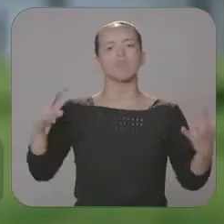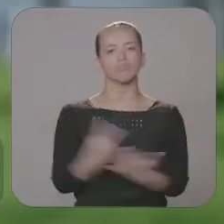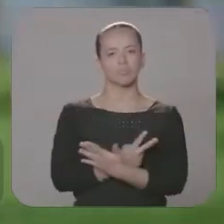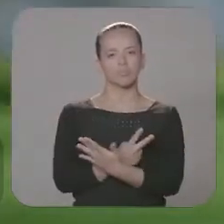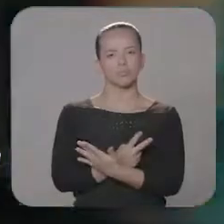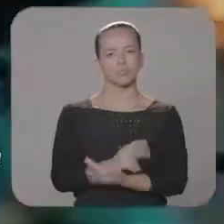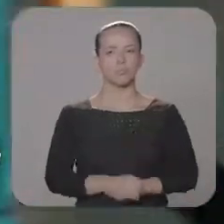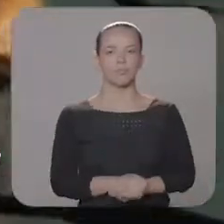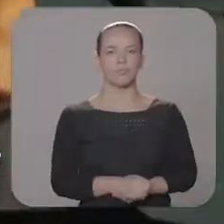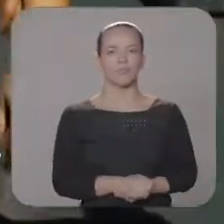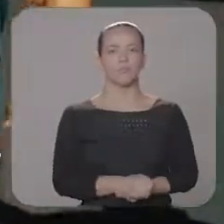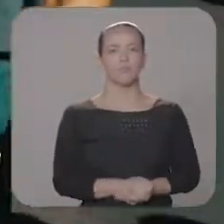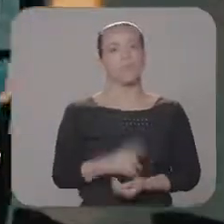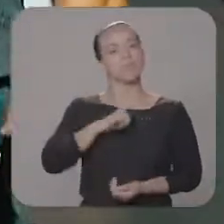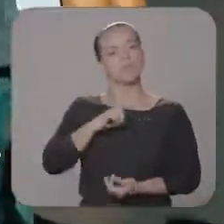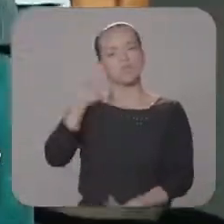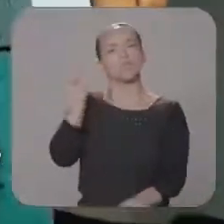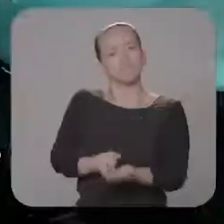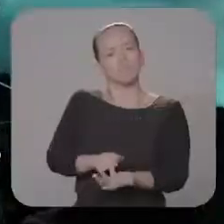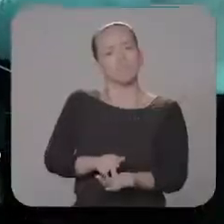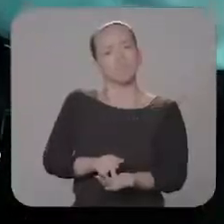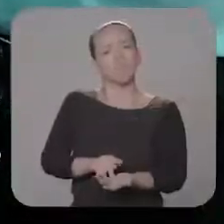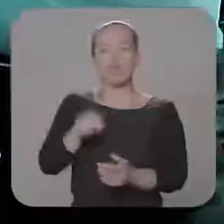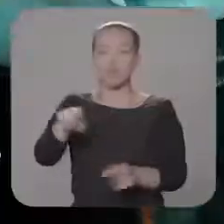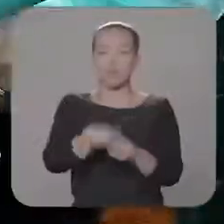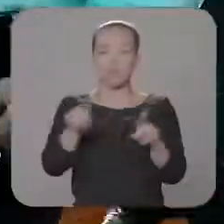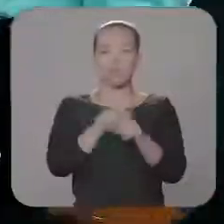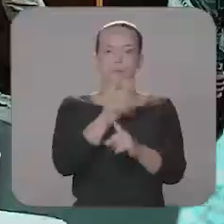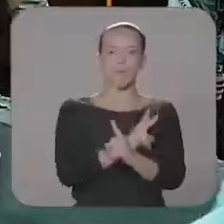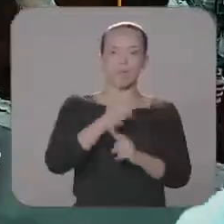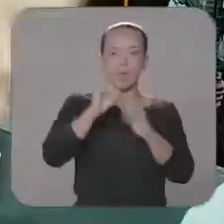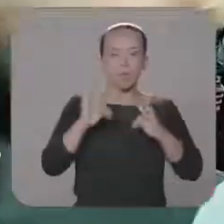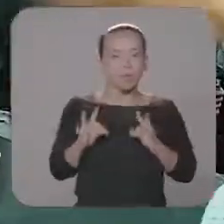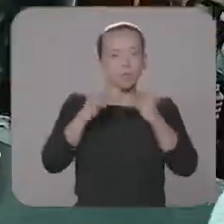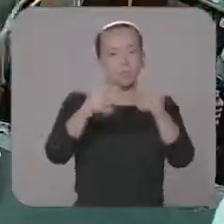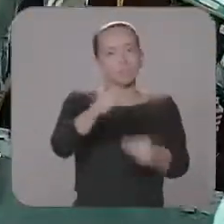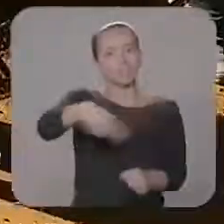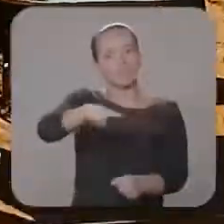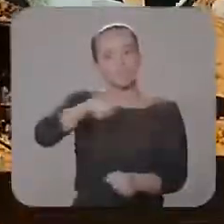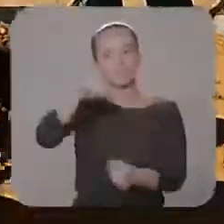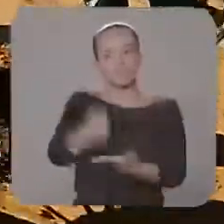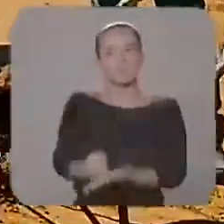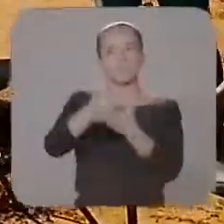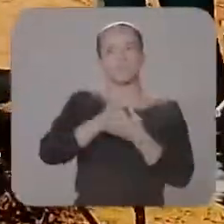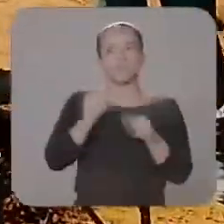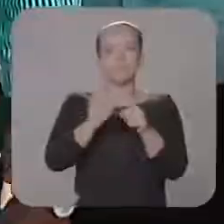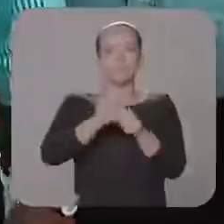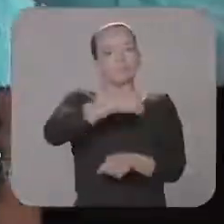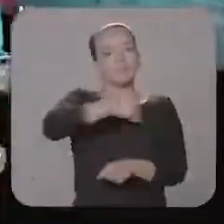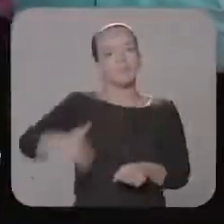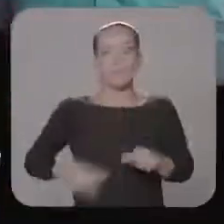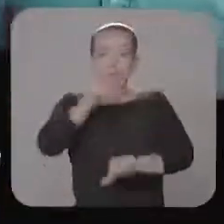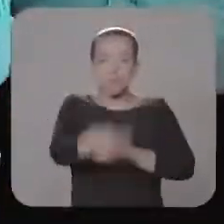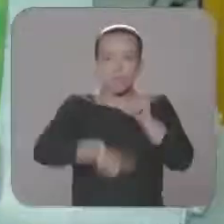injustiças. Tenho convicção que esta também foi a vitória de todos aqueles que ajudaram a construir